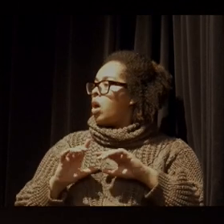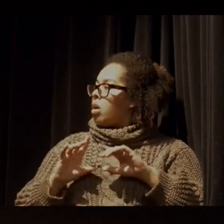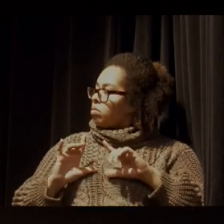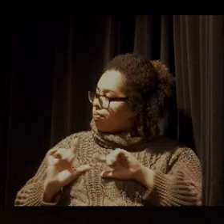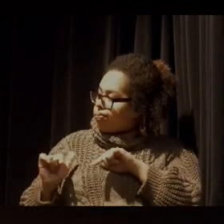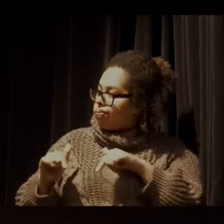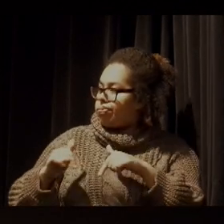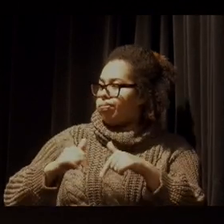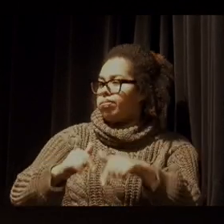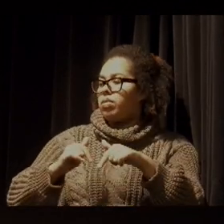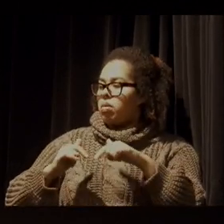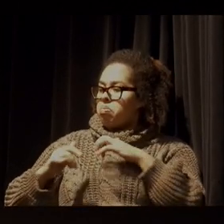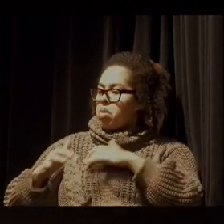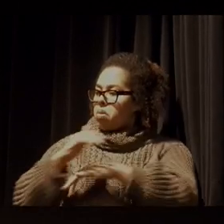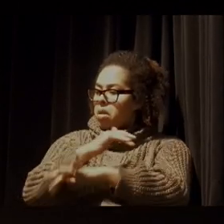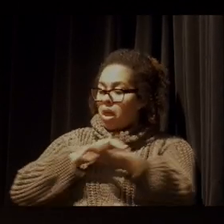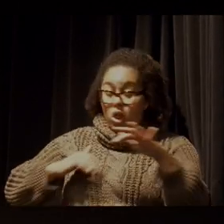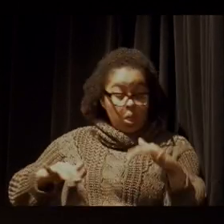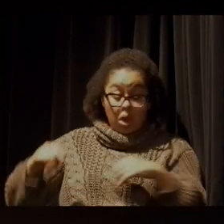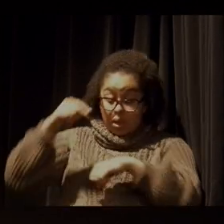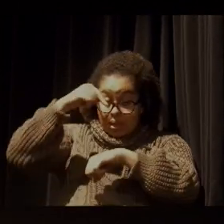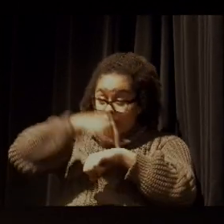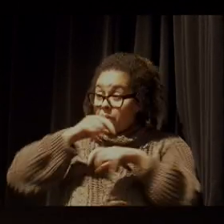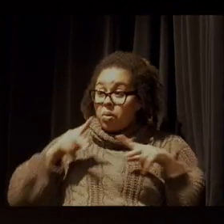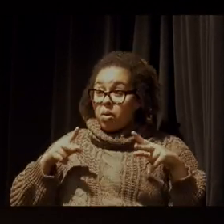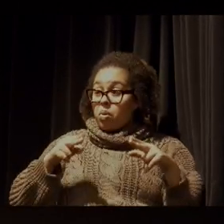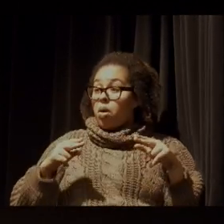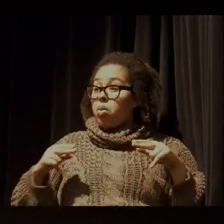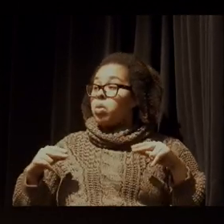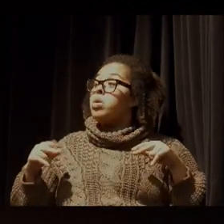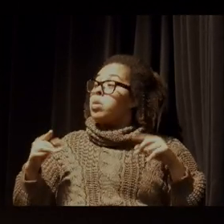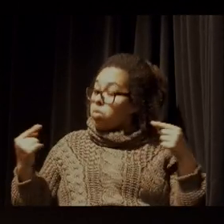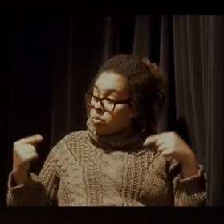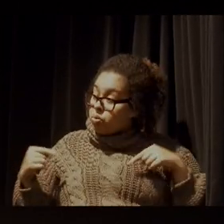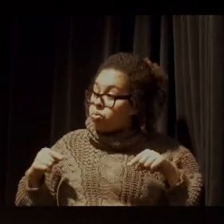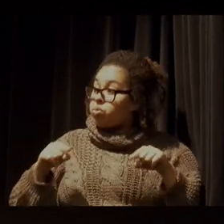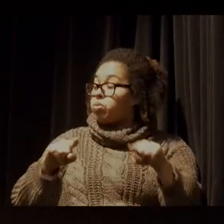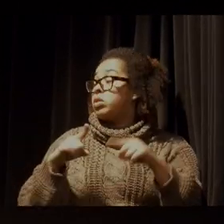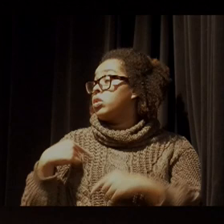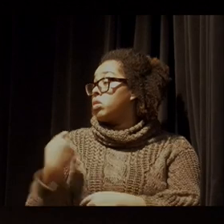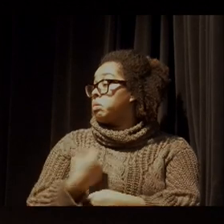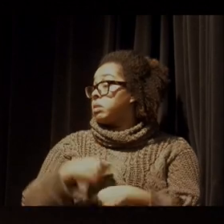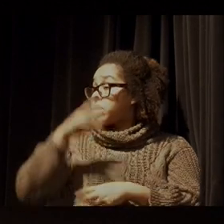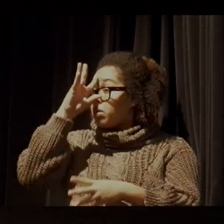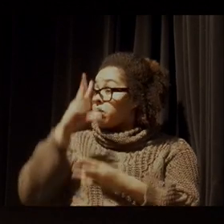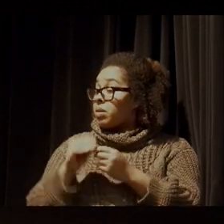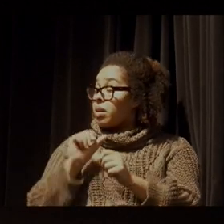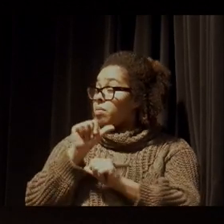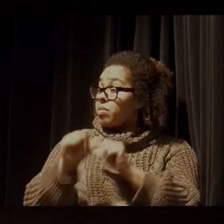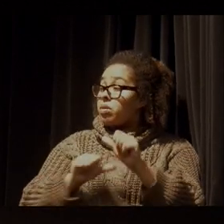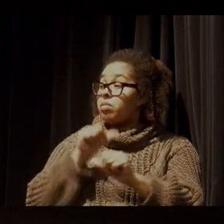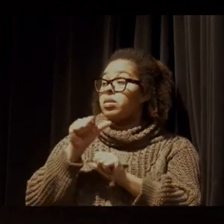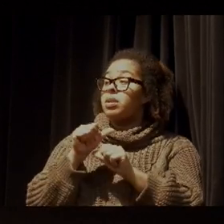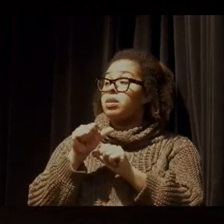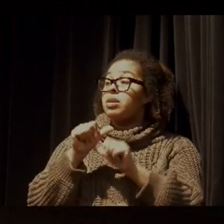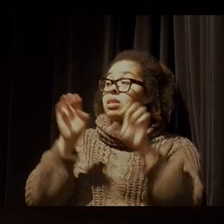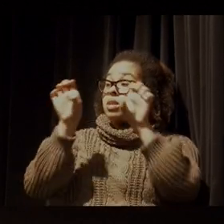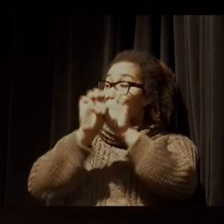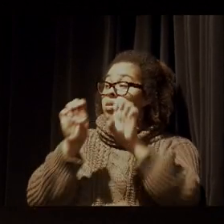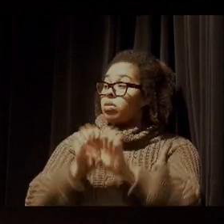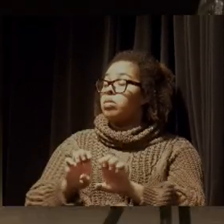puder mobilizar no sentido de entender que a gente precisa de mudanças que são profundas